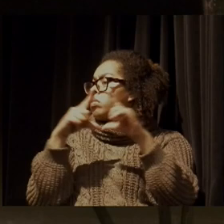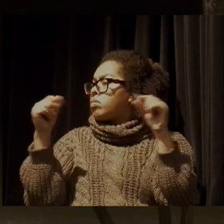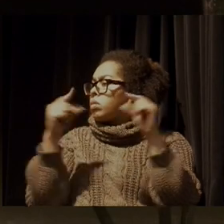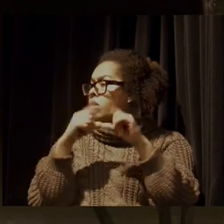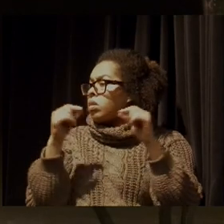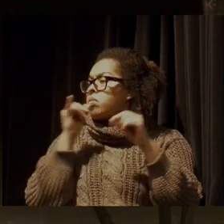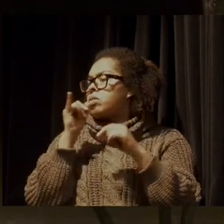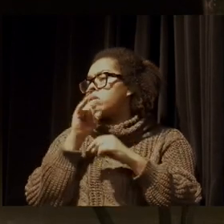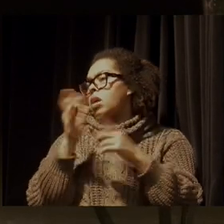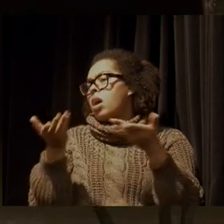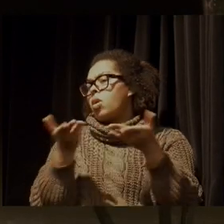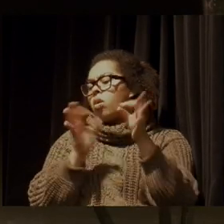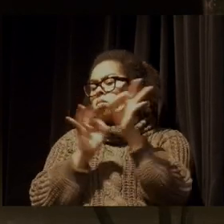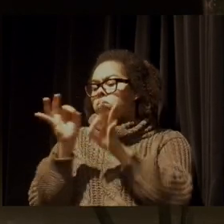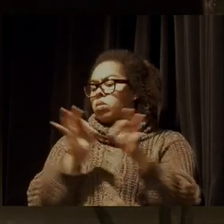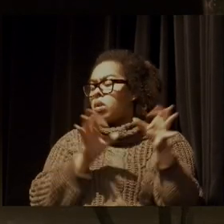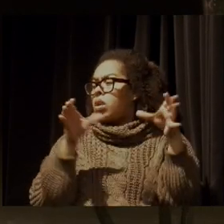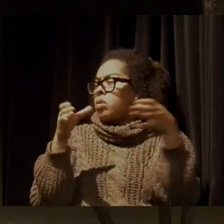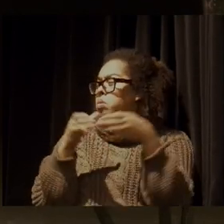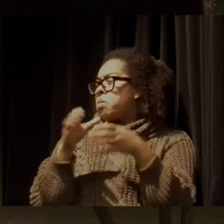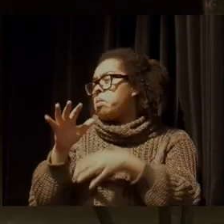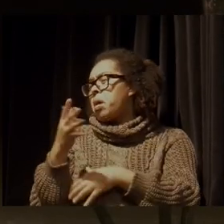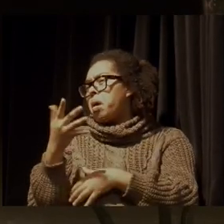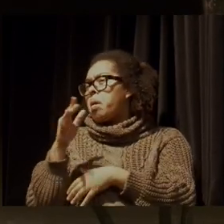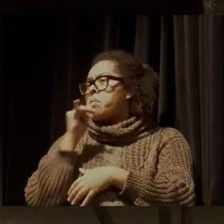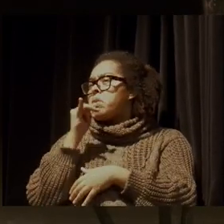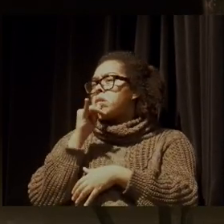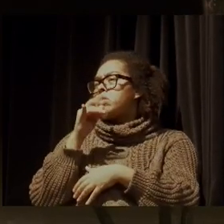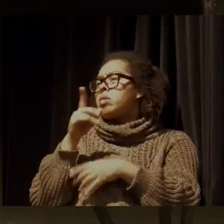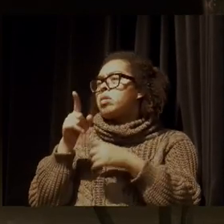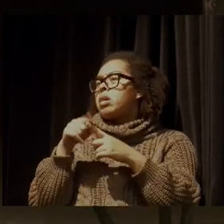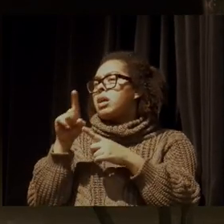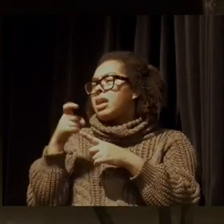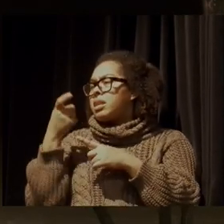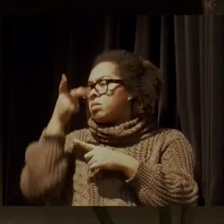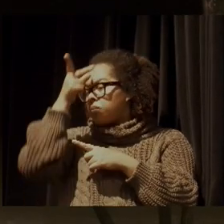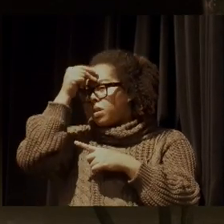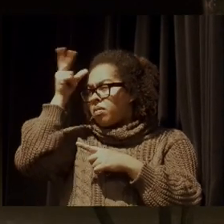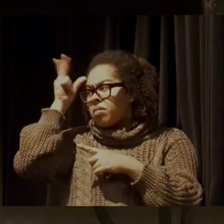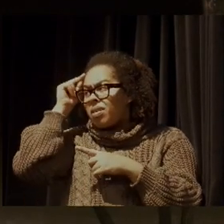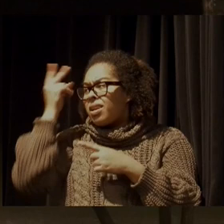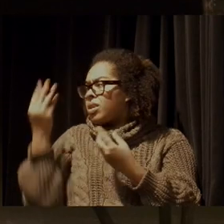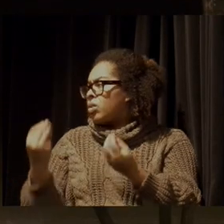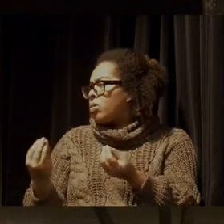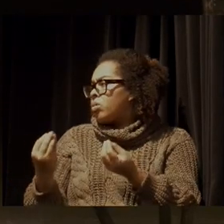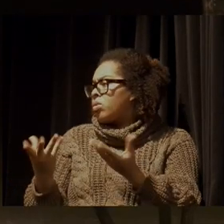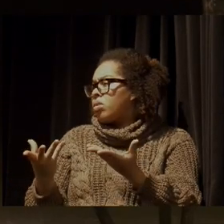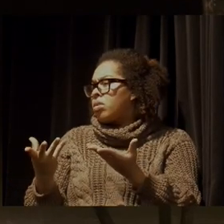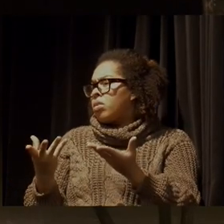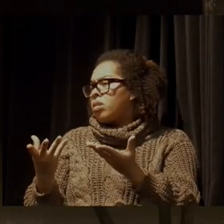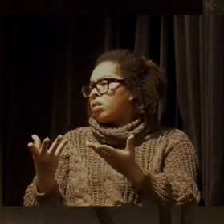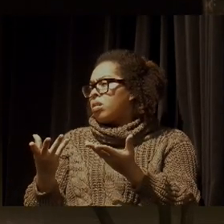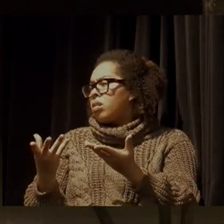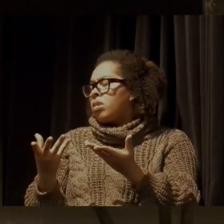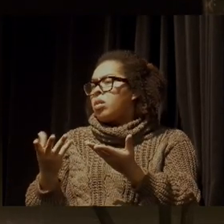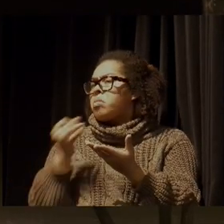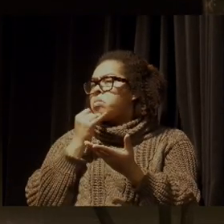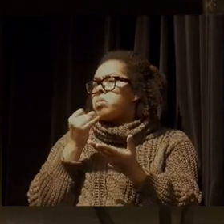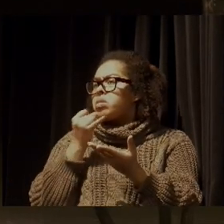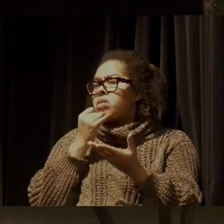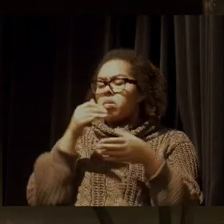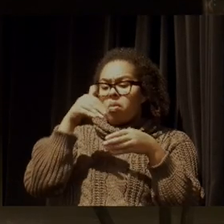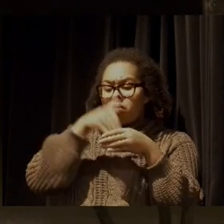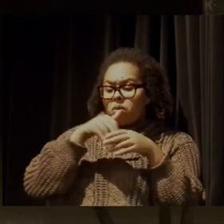mais, a Câmara é formada normalmente por ex-prefeito, quer dizer, existe uma distritalização do